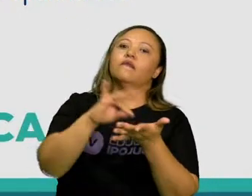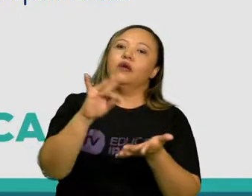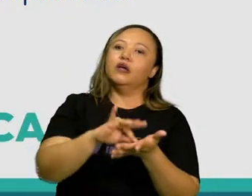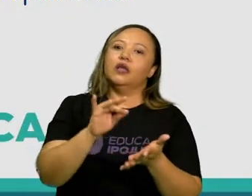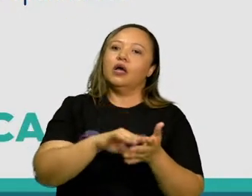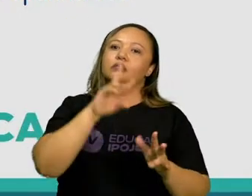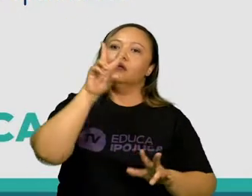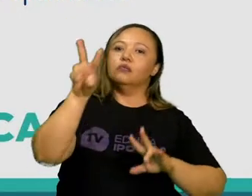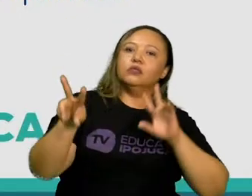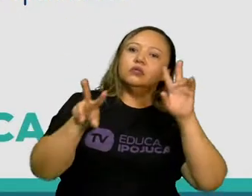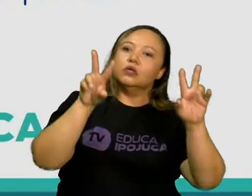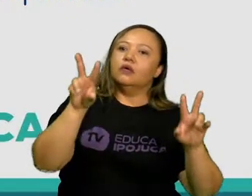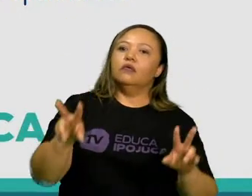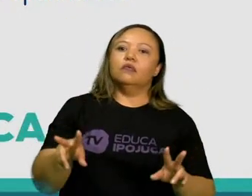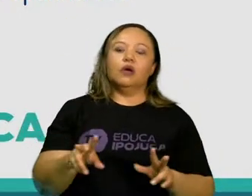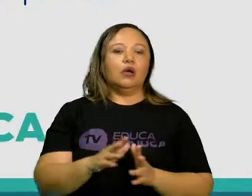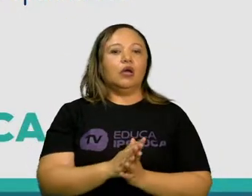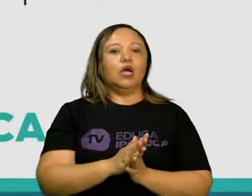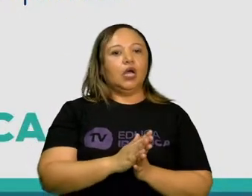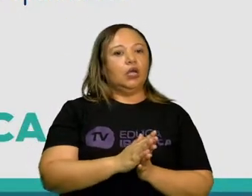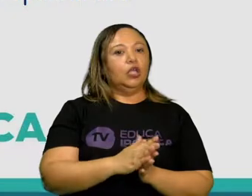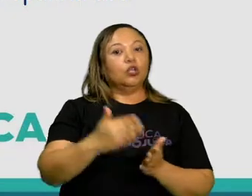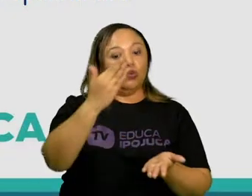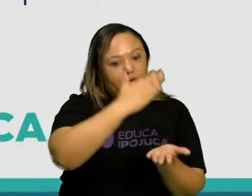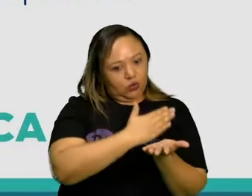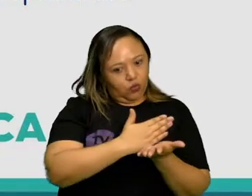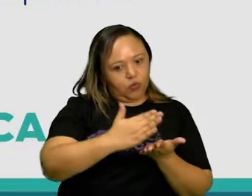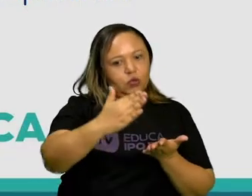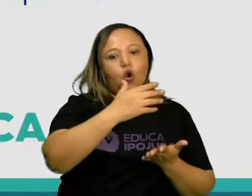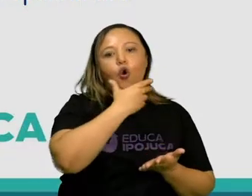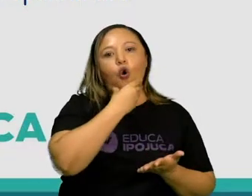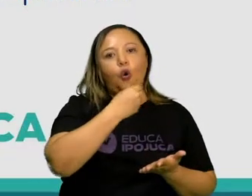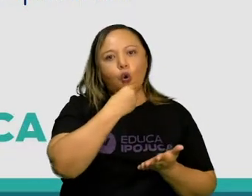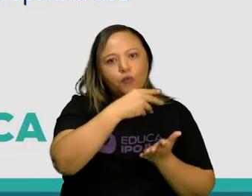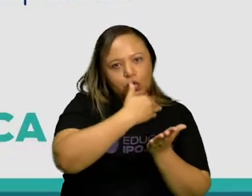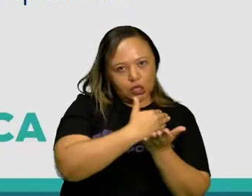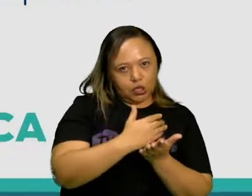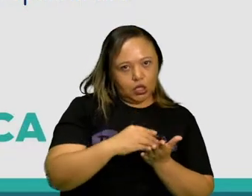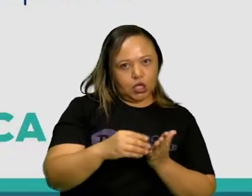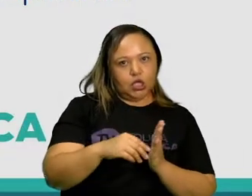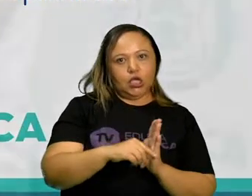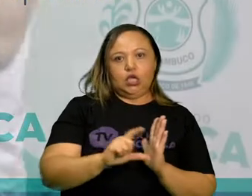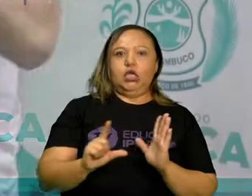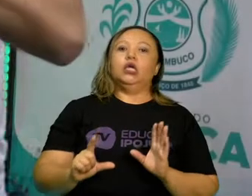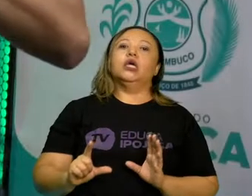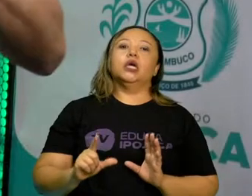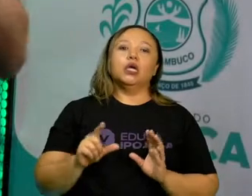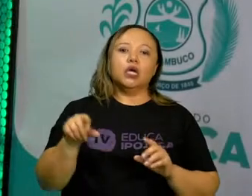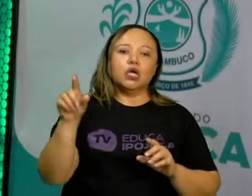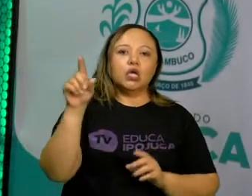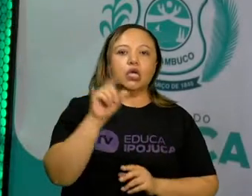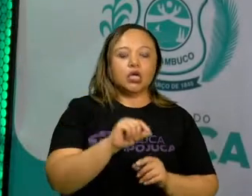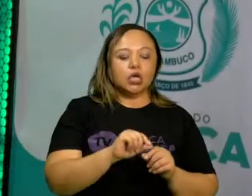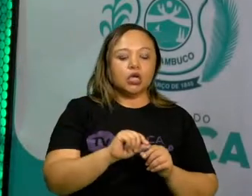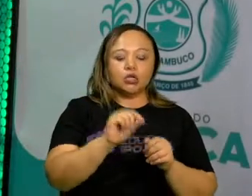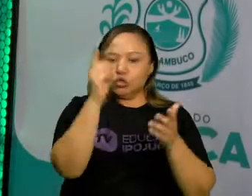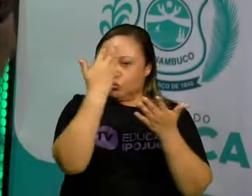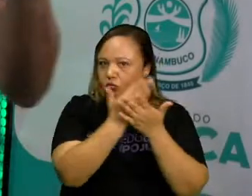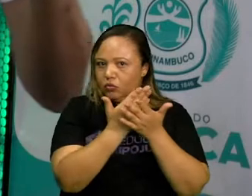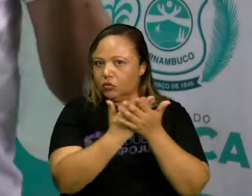na literatura e se opunha aos exageros do teatro romântico. O que é isso?